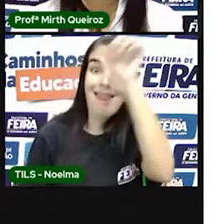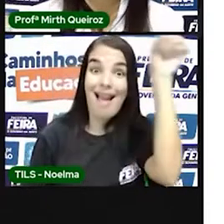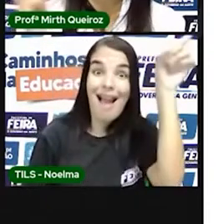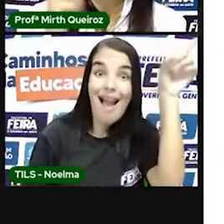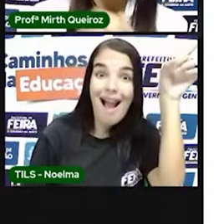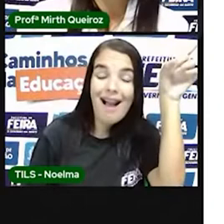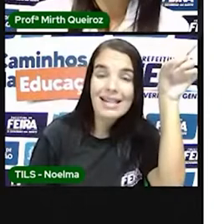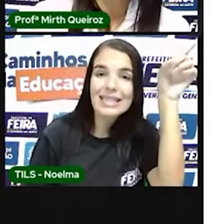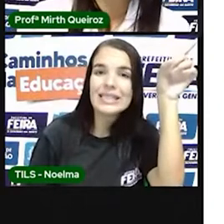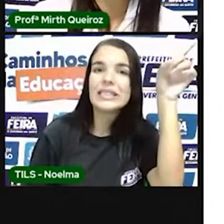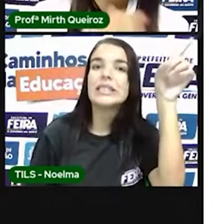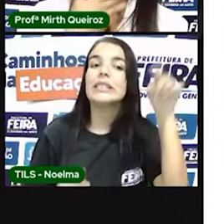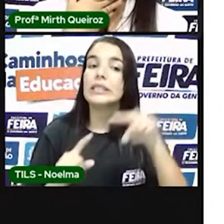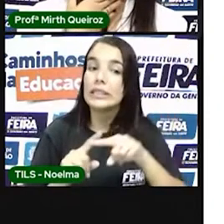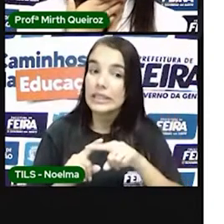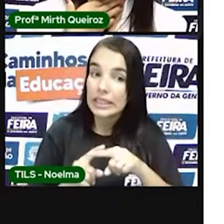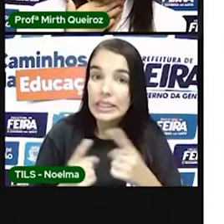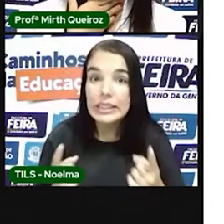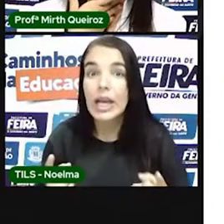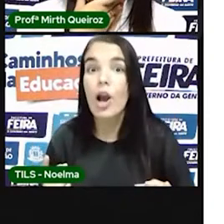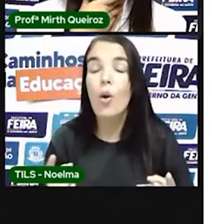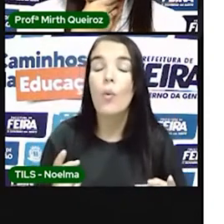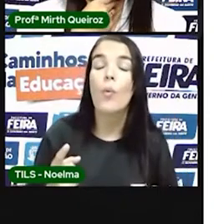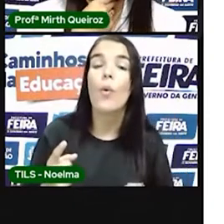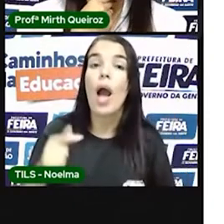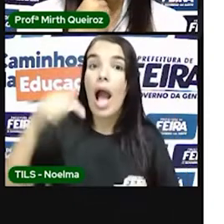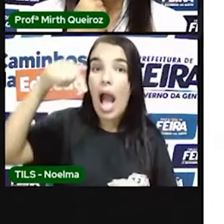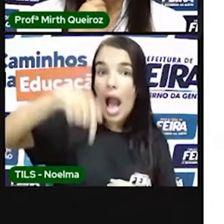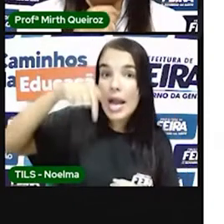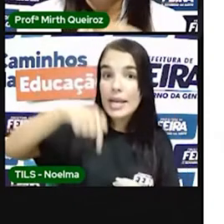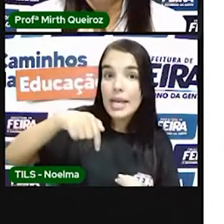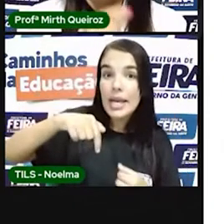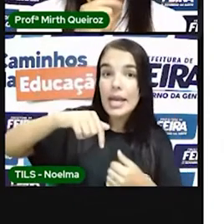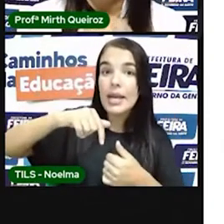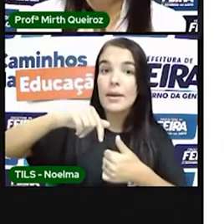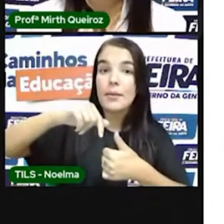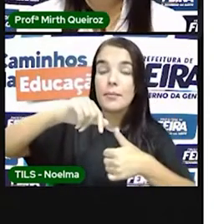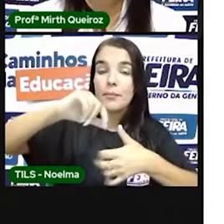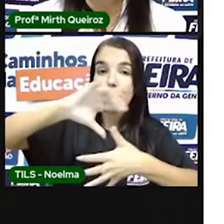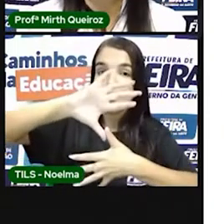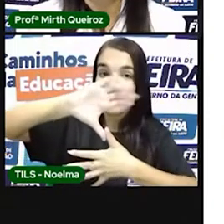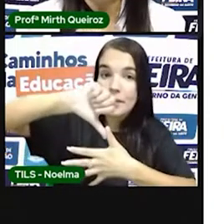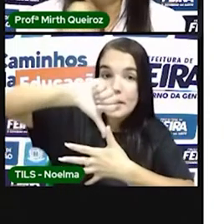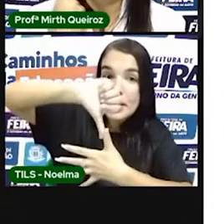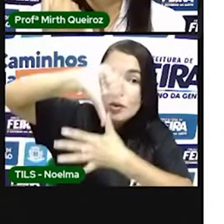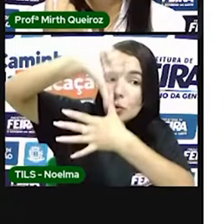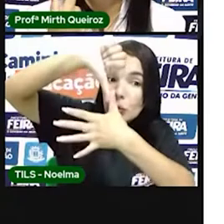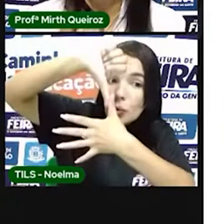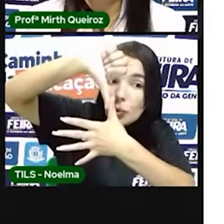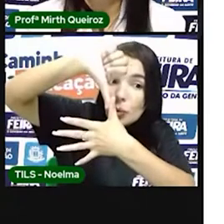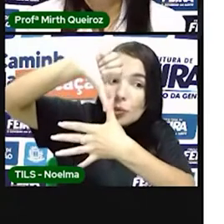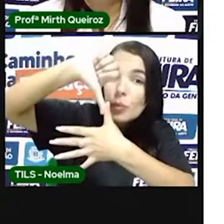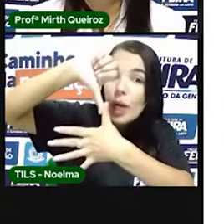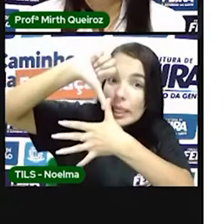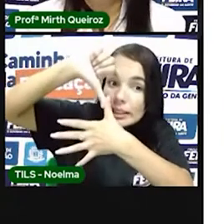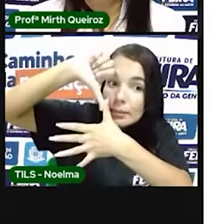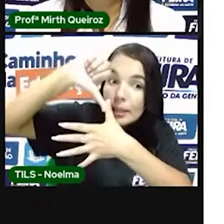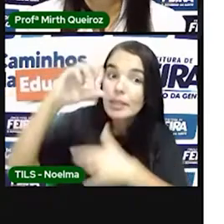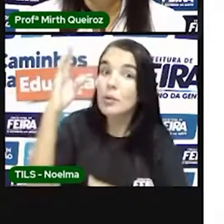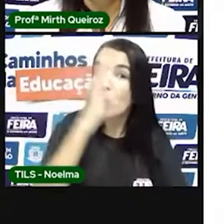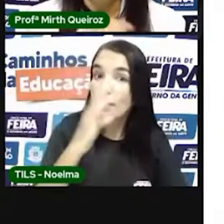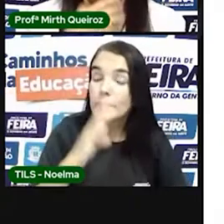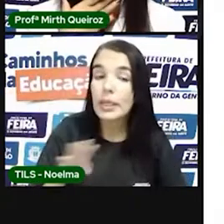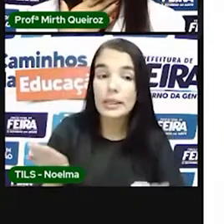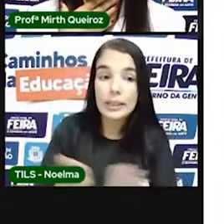aliás, se os espanhóis tinham encontrado ouro na América Espanhola, então, significava que no Brasil, sendo que há uma terra que também pertence à